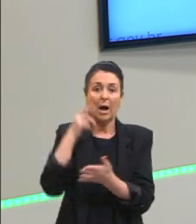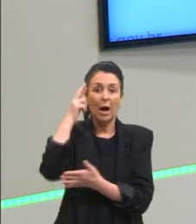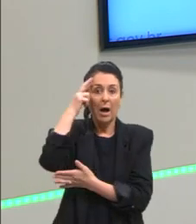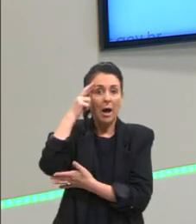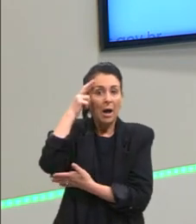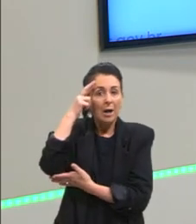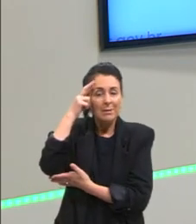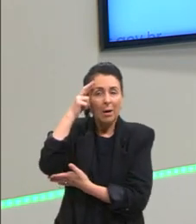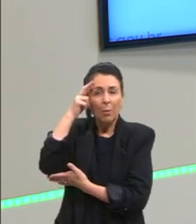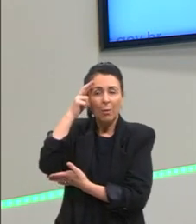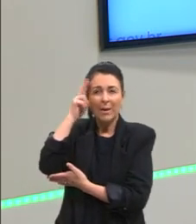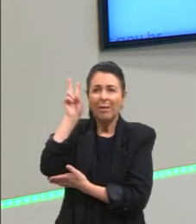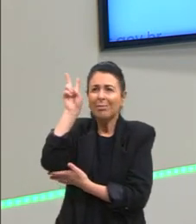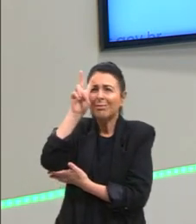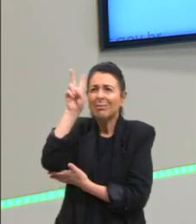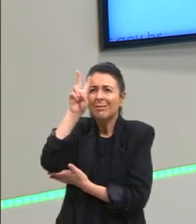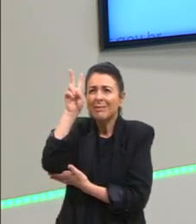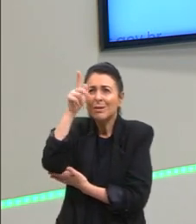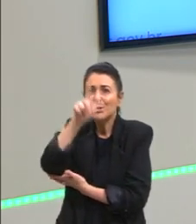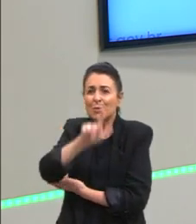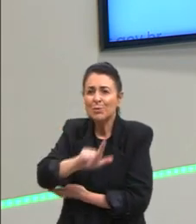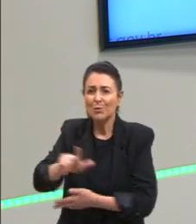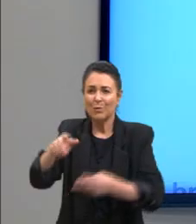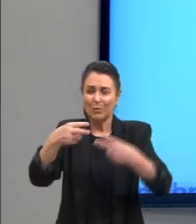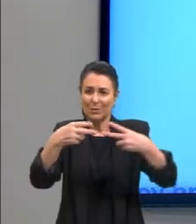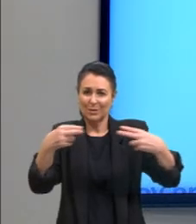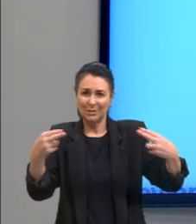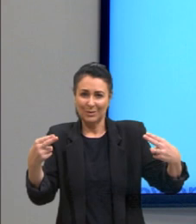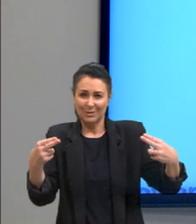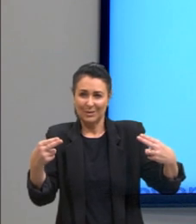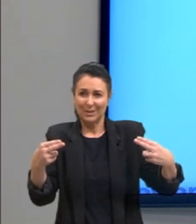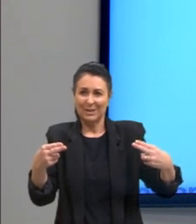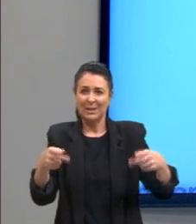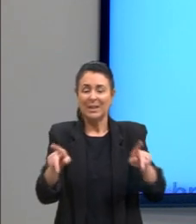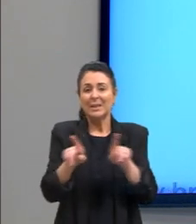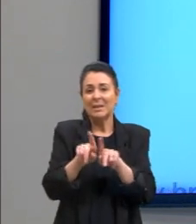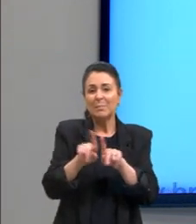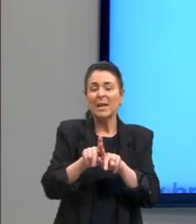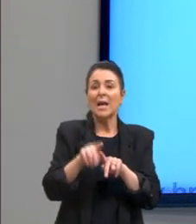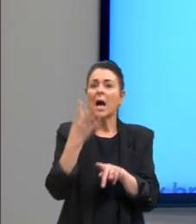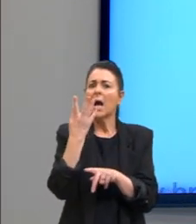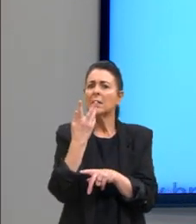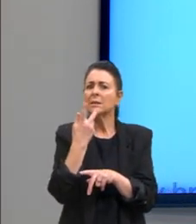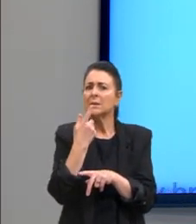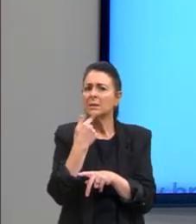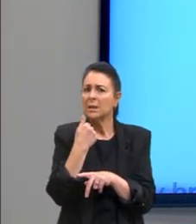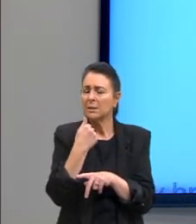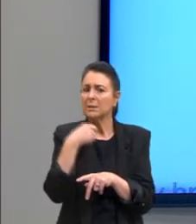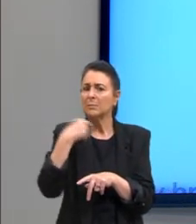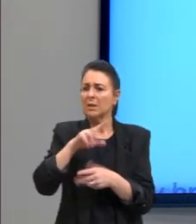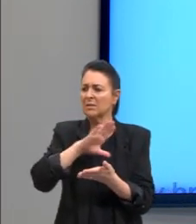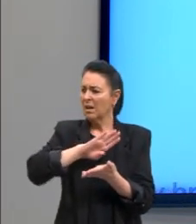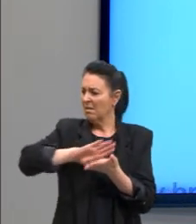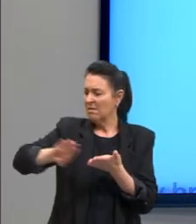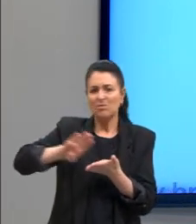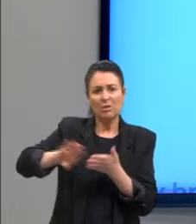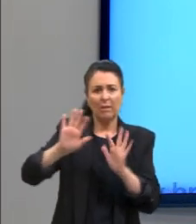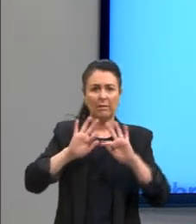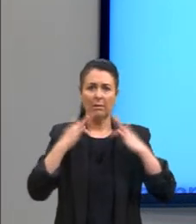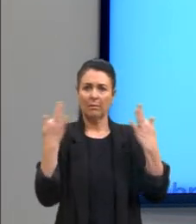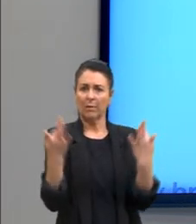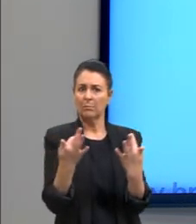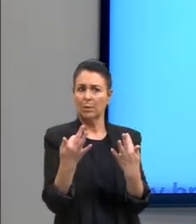relembraria dessas coisas. Olha outra coisa também. Ele achava que as crianças deveriam ser retiradas da família porque